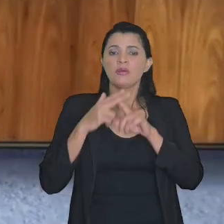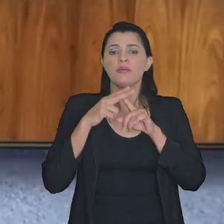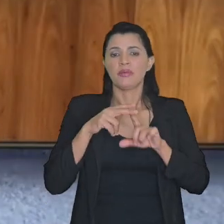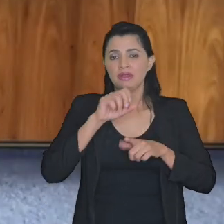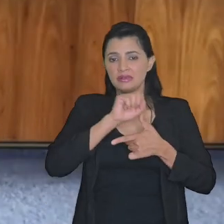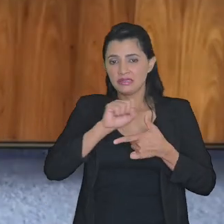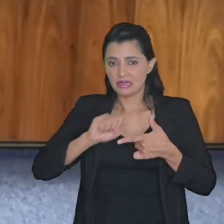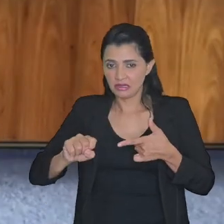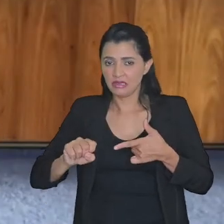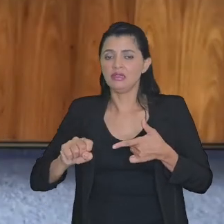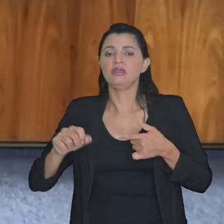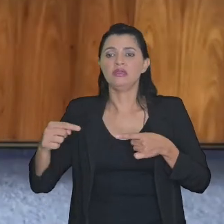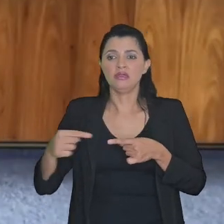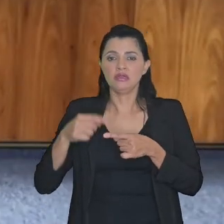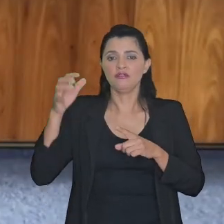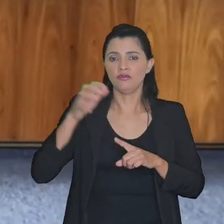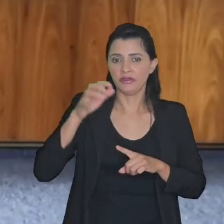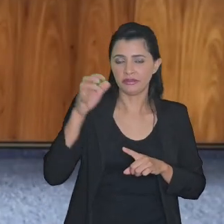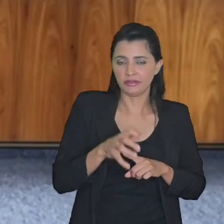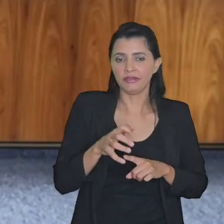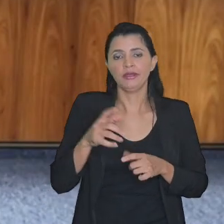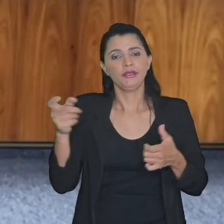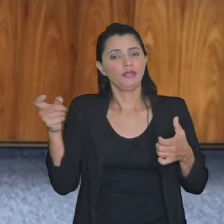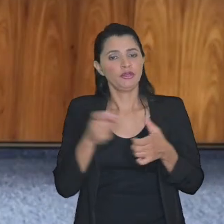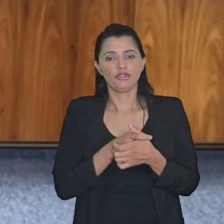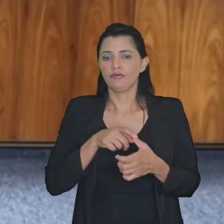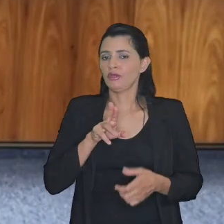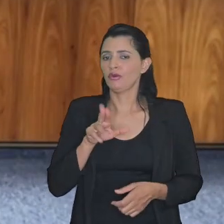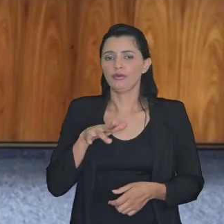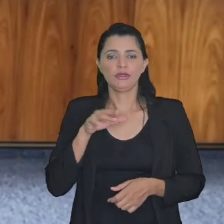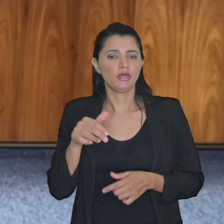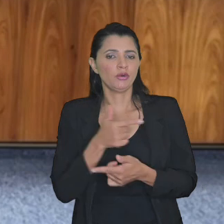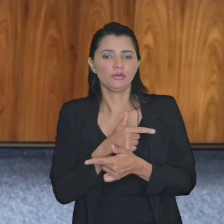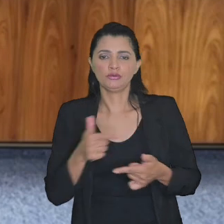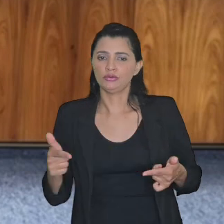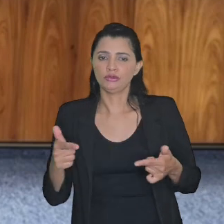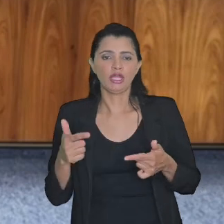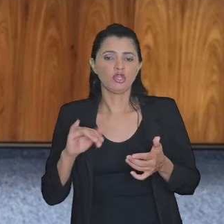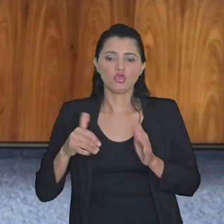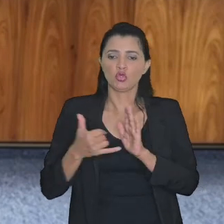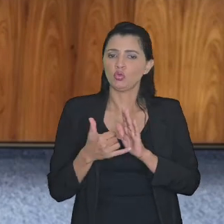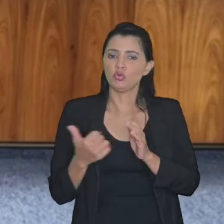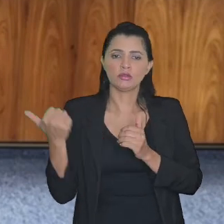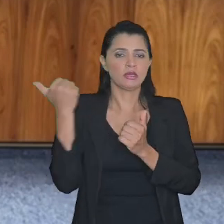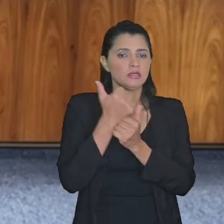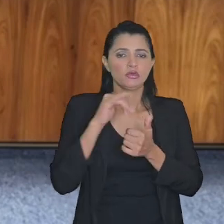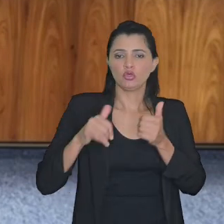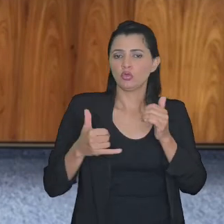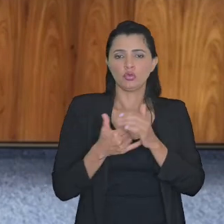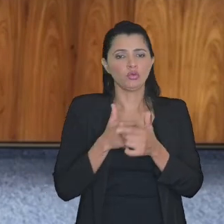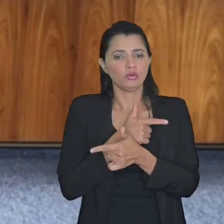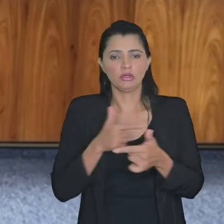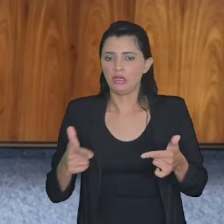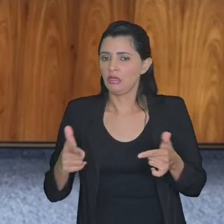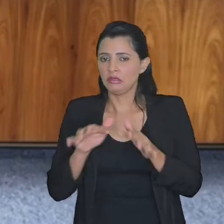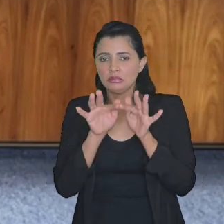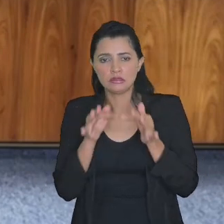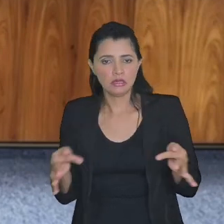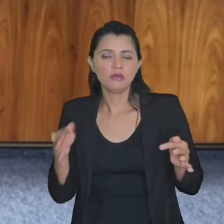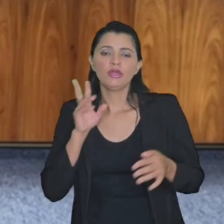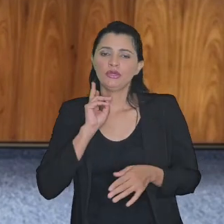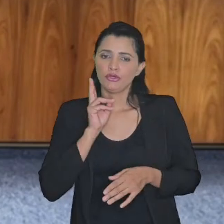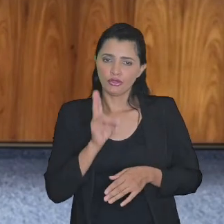Selic pelo todo e a dívida ativa da União não não tem juros sobre juros é uma atualização simples então a gente já